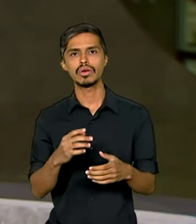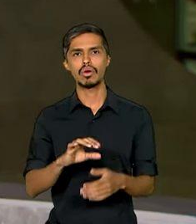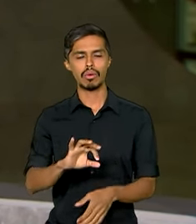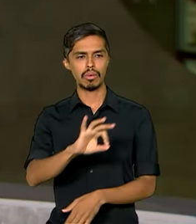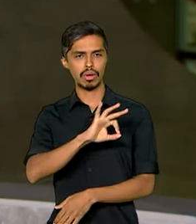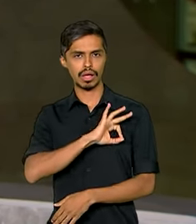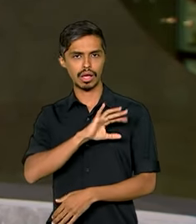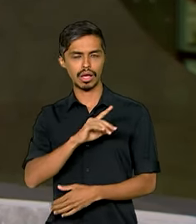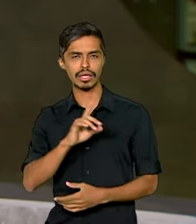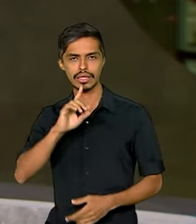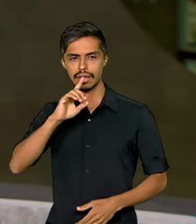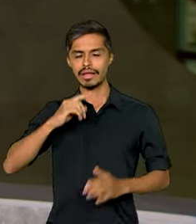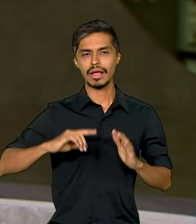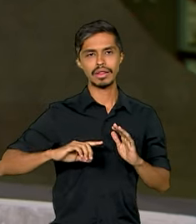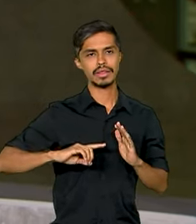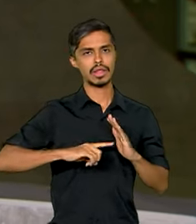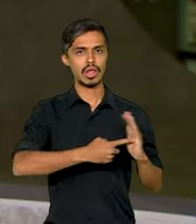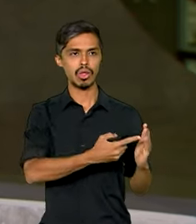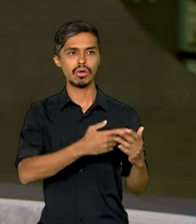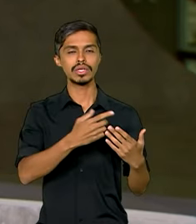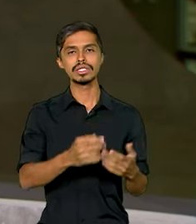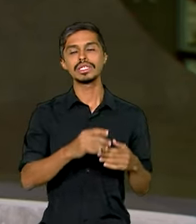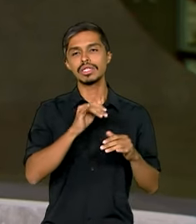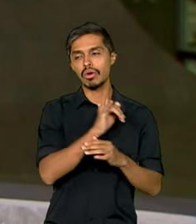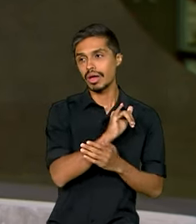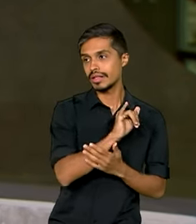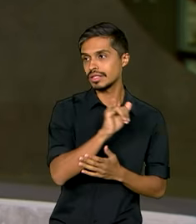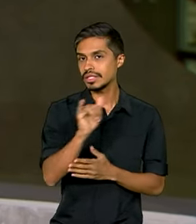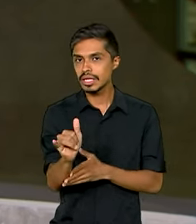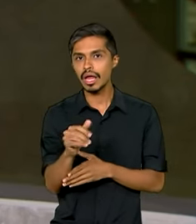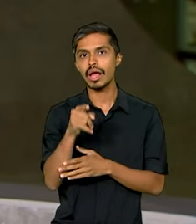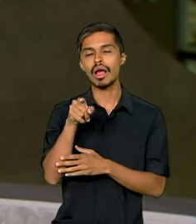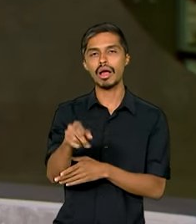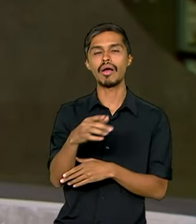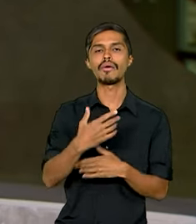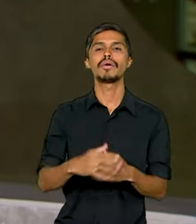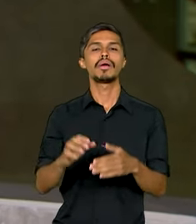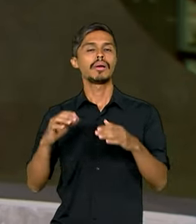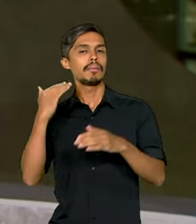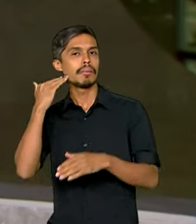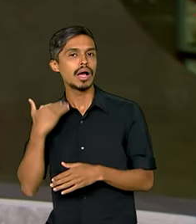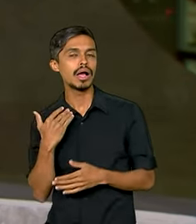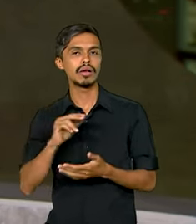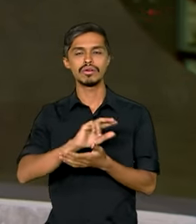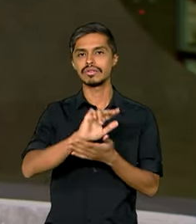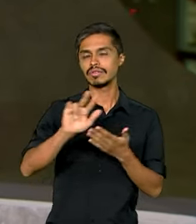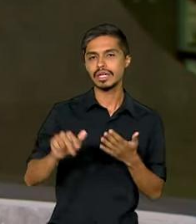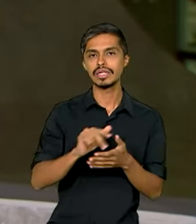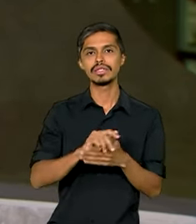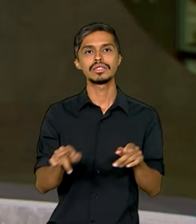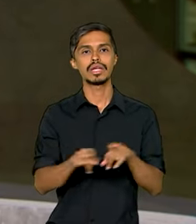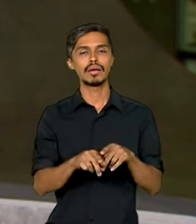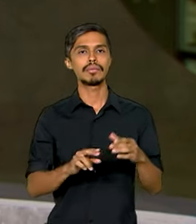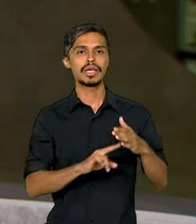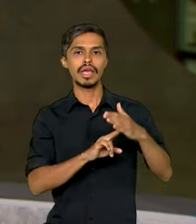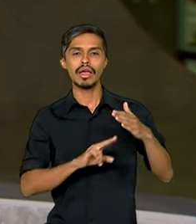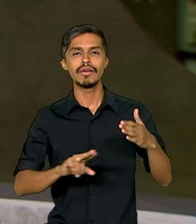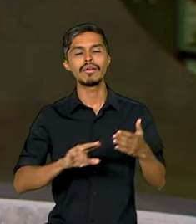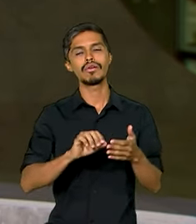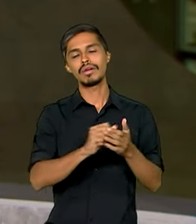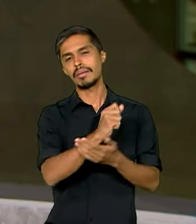pelo aplicativo que notificará a Anatel, os bancos e os parceiros, como Uber, iFood, Mercado Livre e 99.